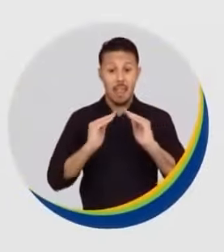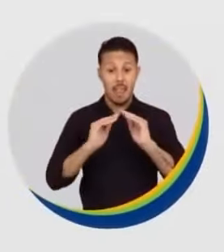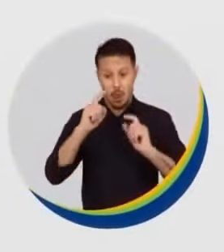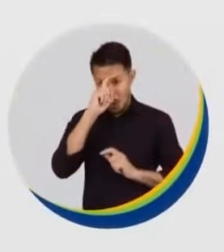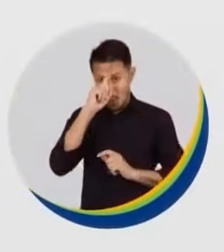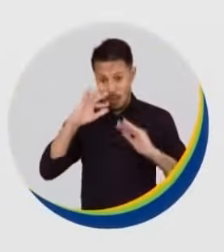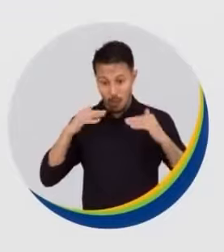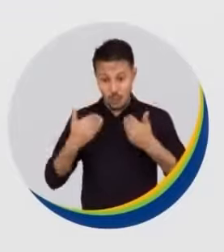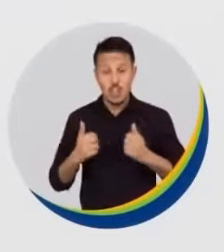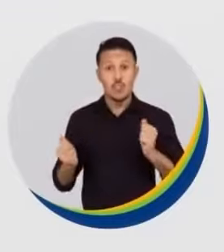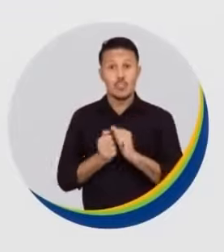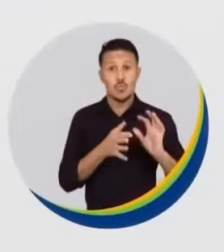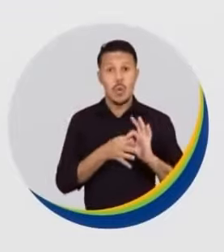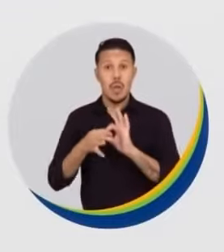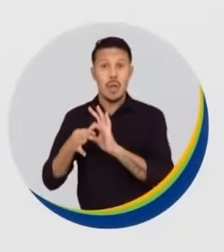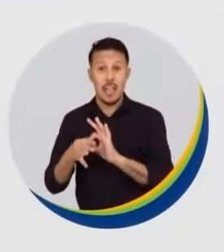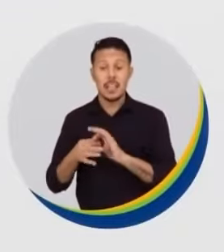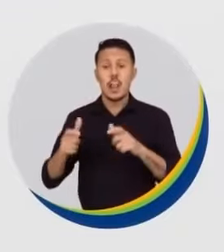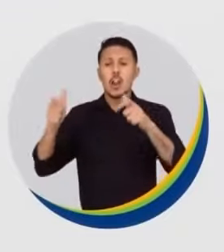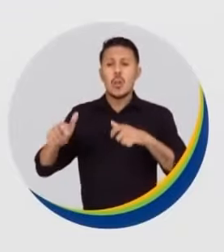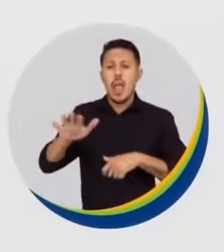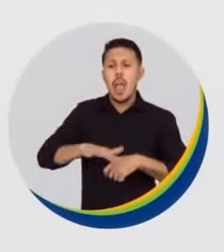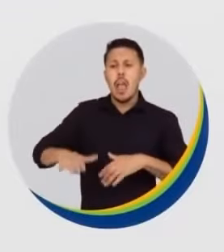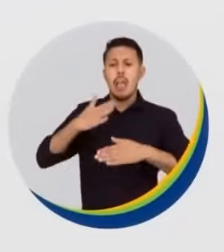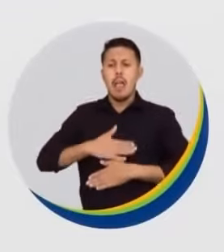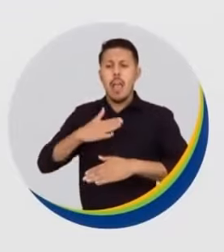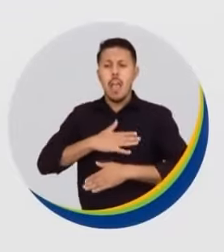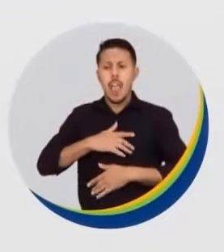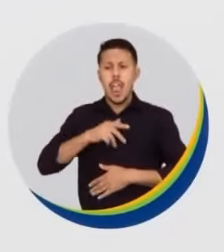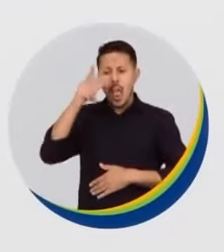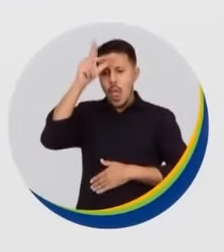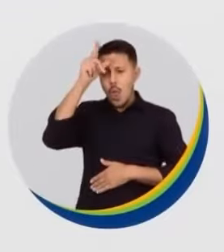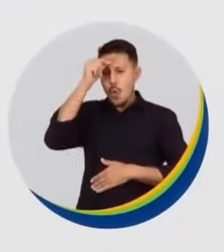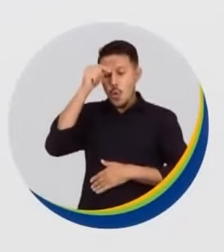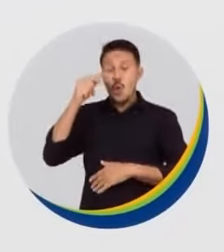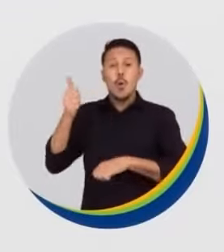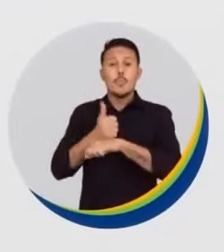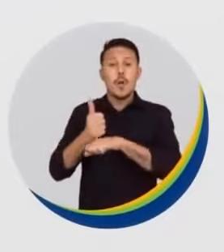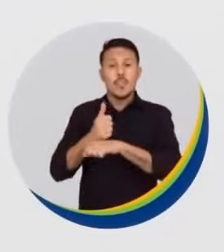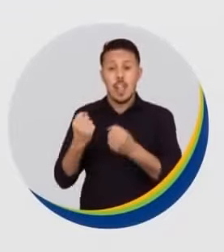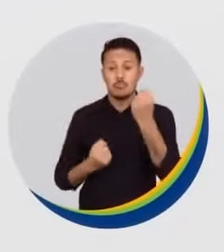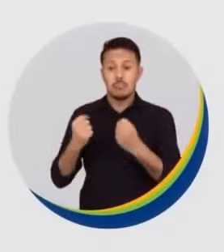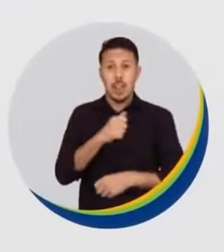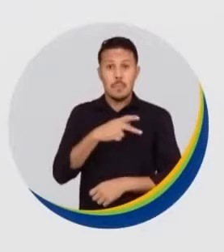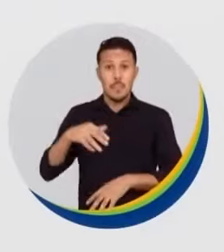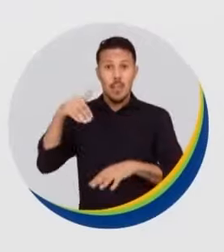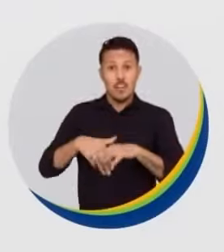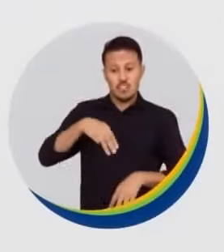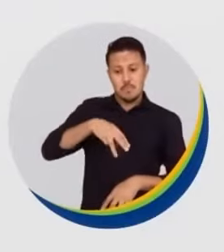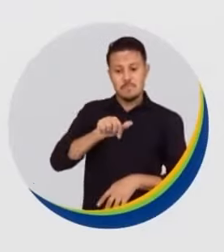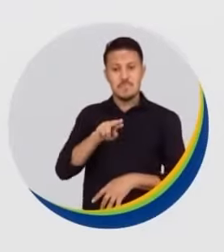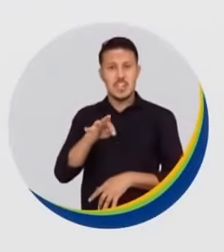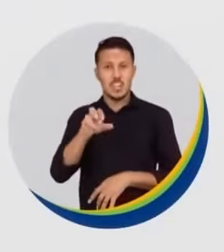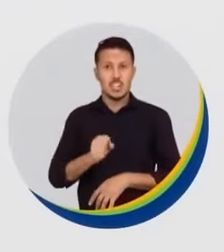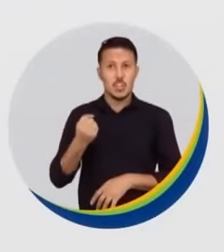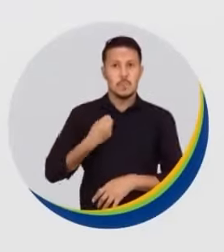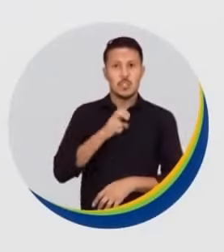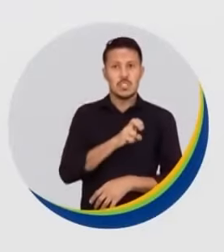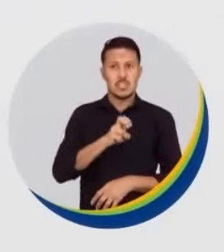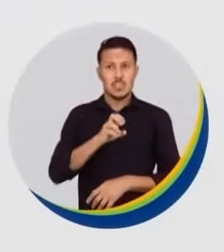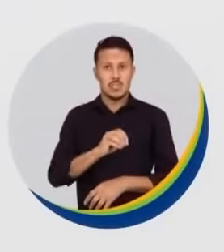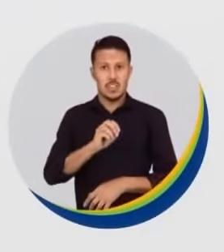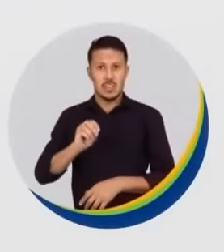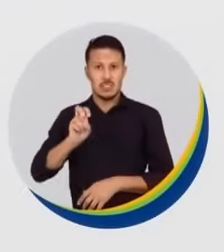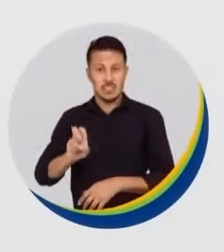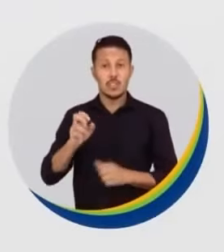autista com residencial e espaço de descanso para todos os trabalhadores de aplicativos. Vote Miltz Gonçalves, 550-05,